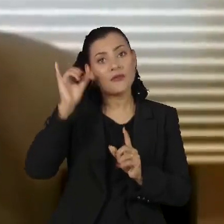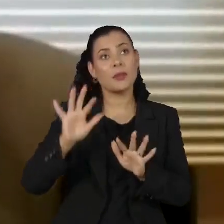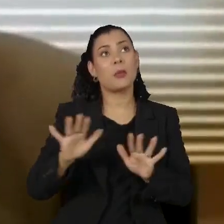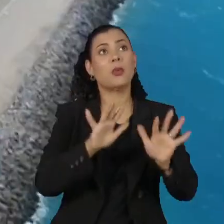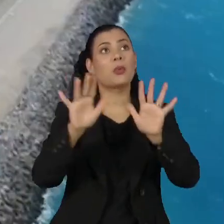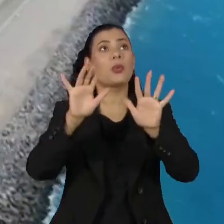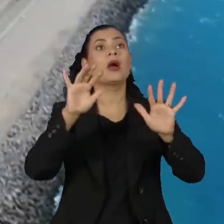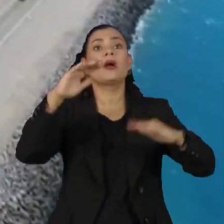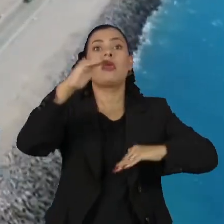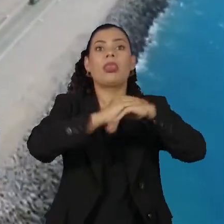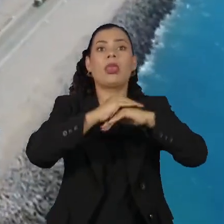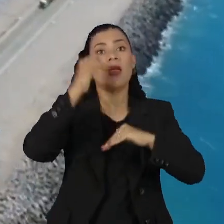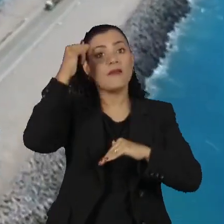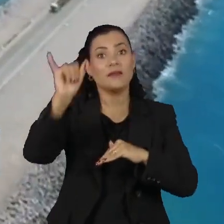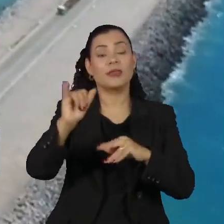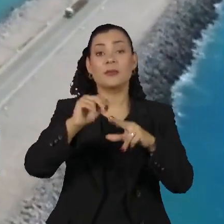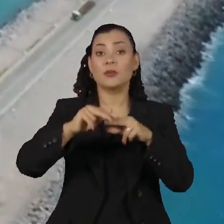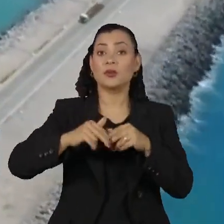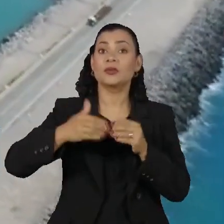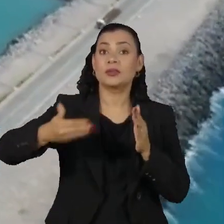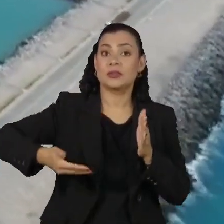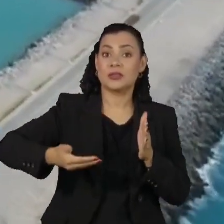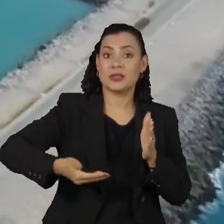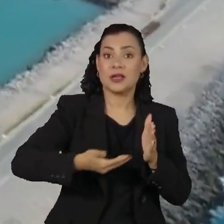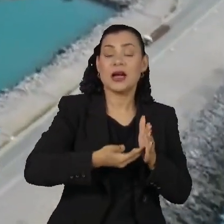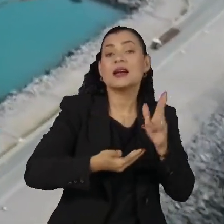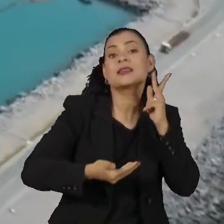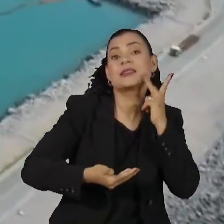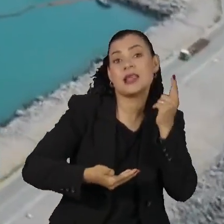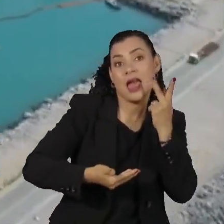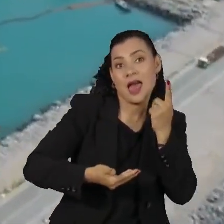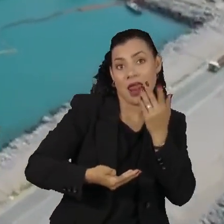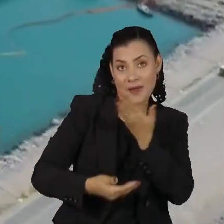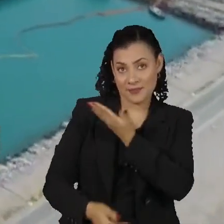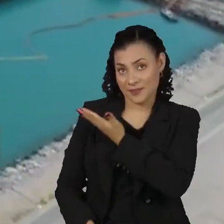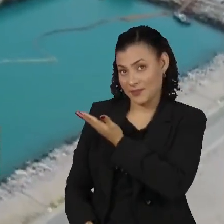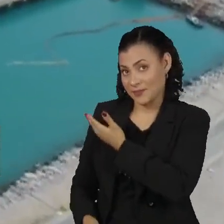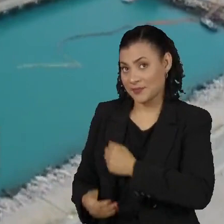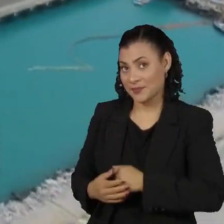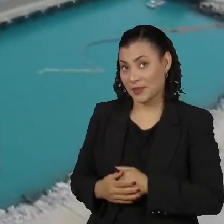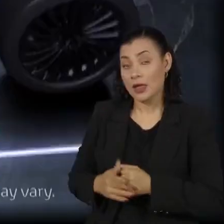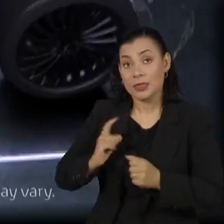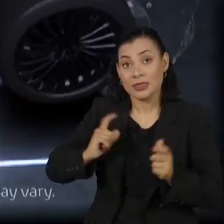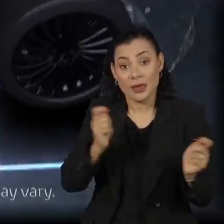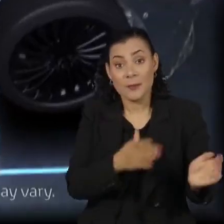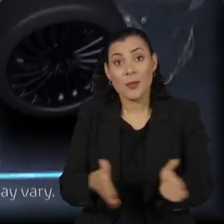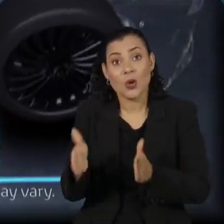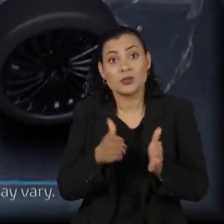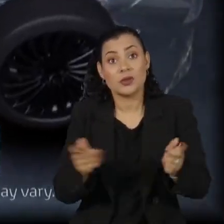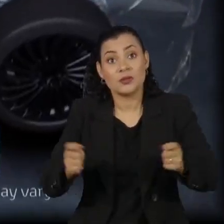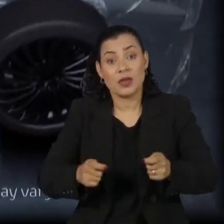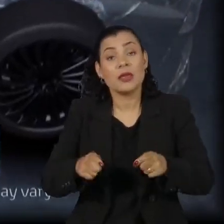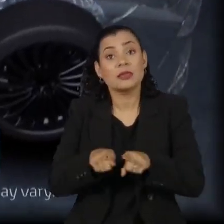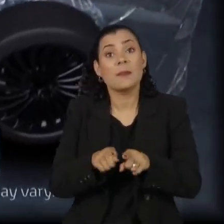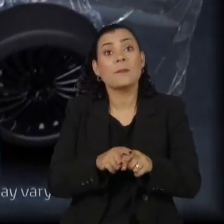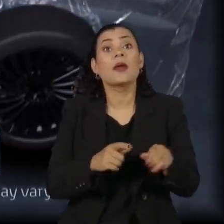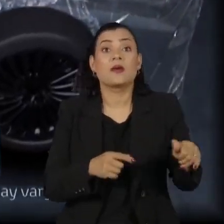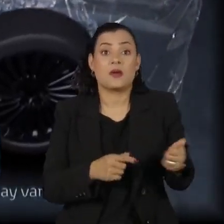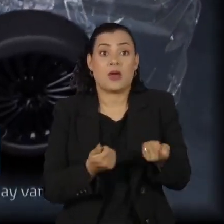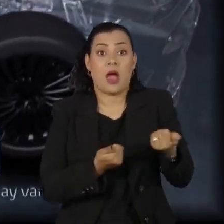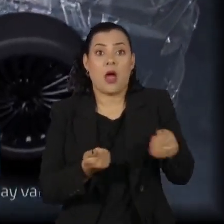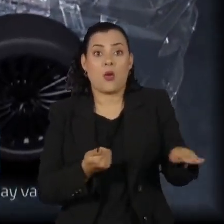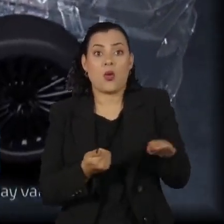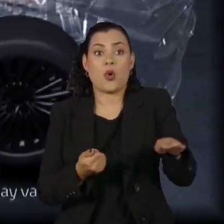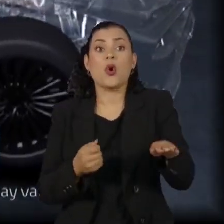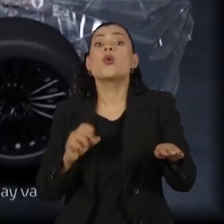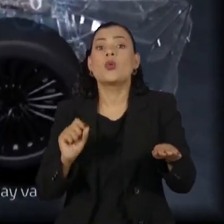operações. O porto do P100, no Ceará, tem um projeto piloto de produção do combustível. A montadora Toyota anunciou que